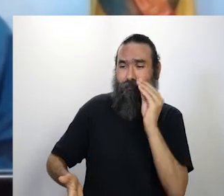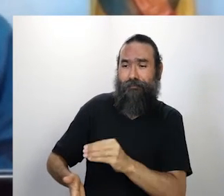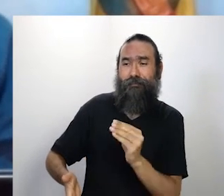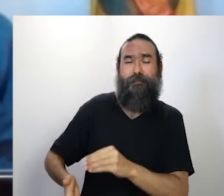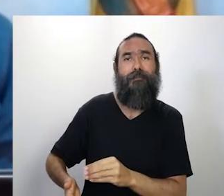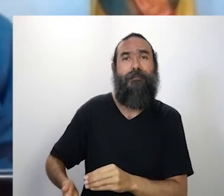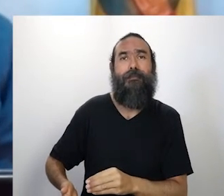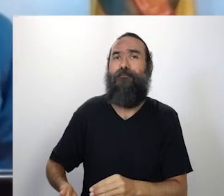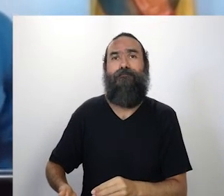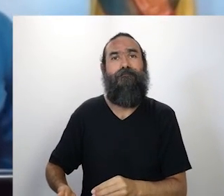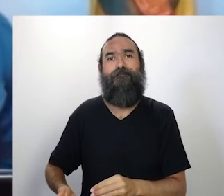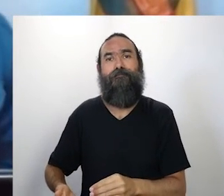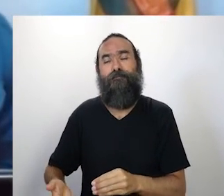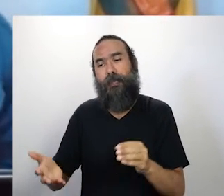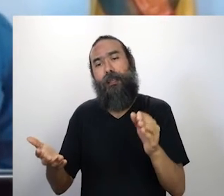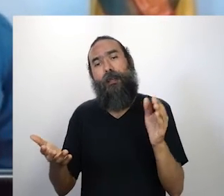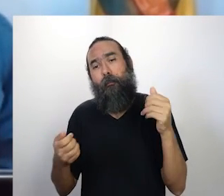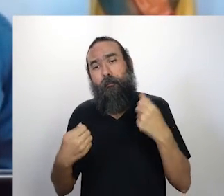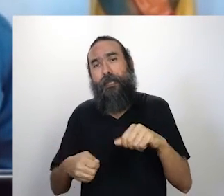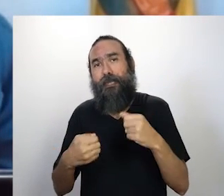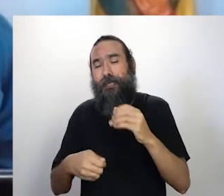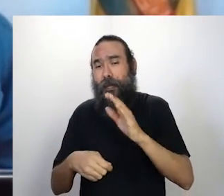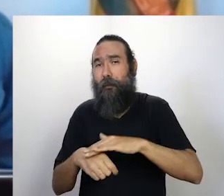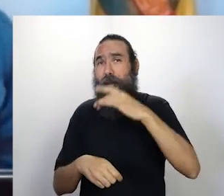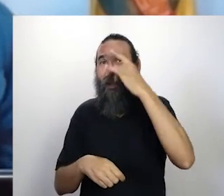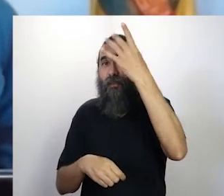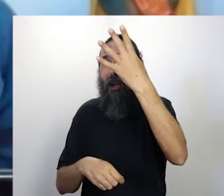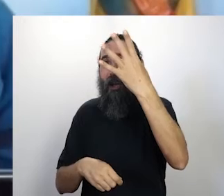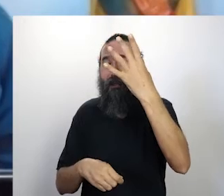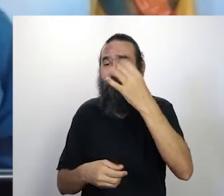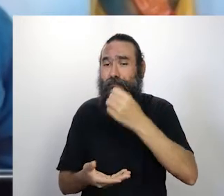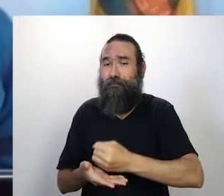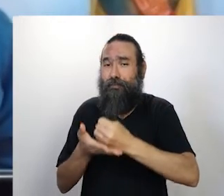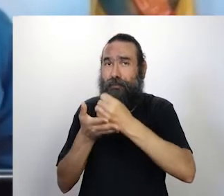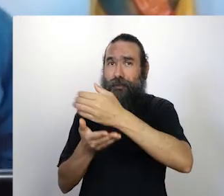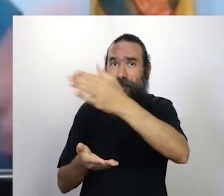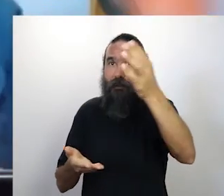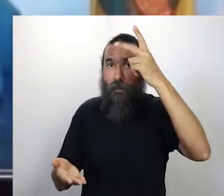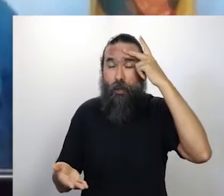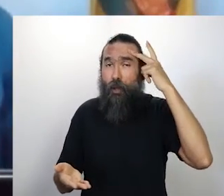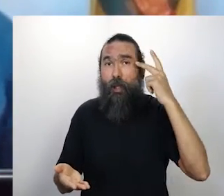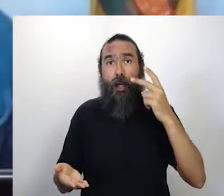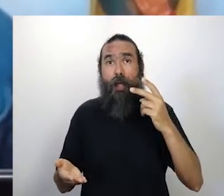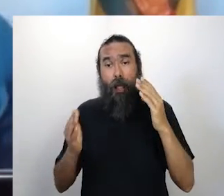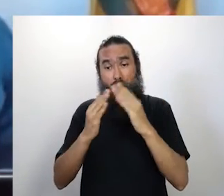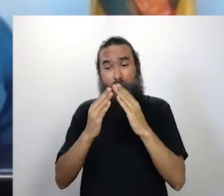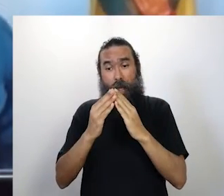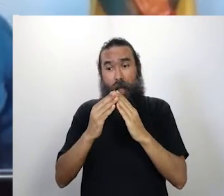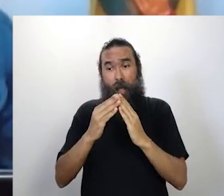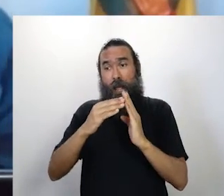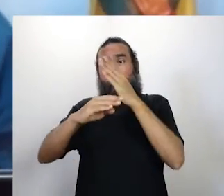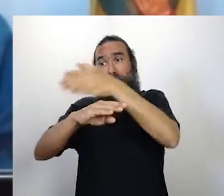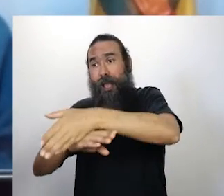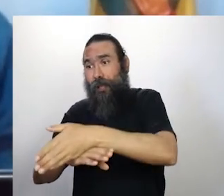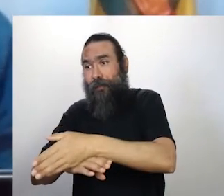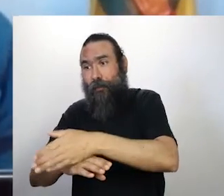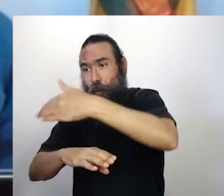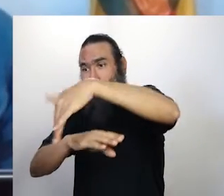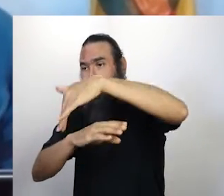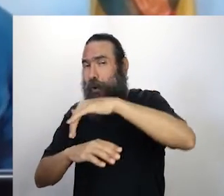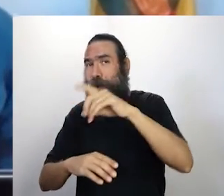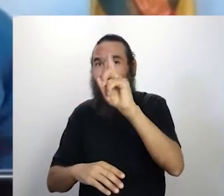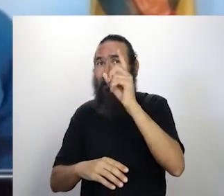pessoas possam se inscrever de onde estão. Ninguém pode sair de casa, o ideal é que não saia para reconhecer uma firma no cartório, o ideal é que não